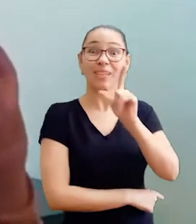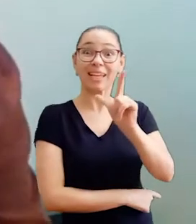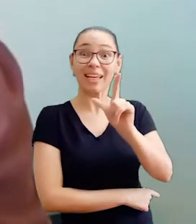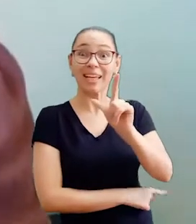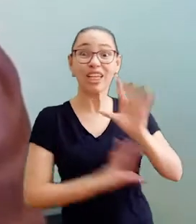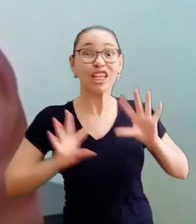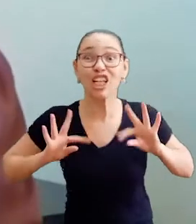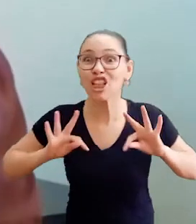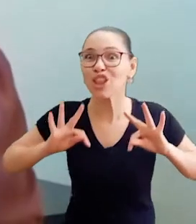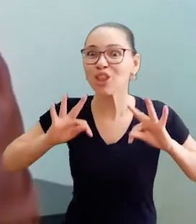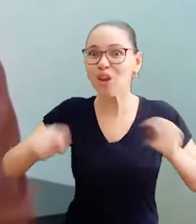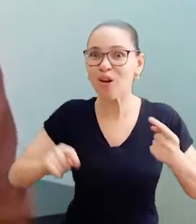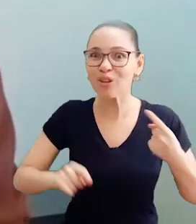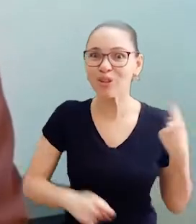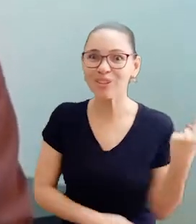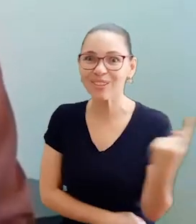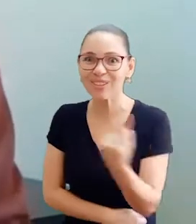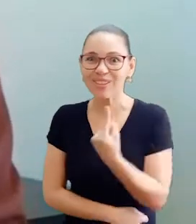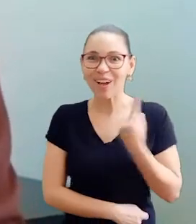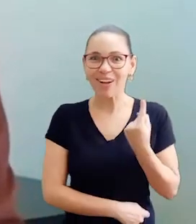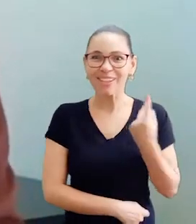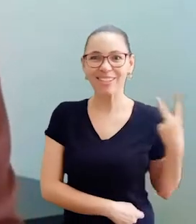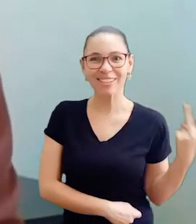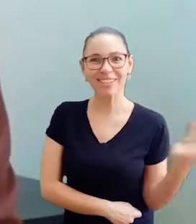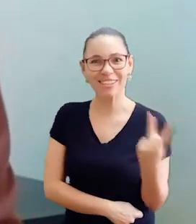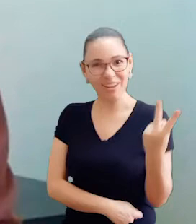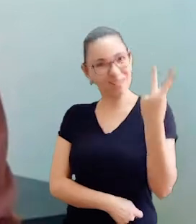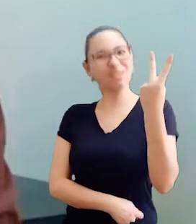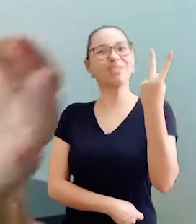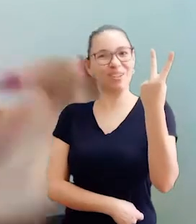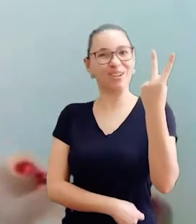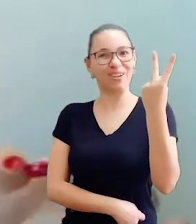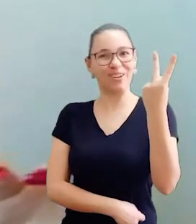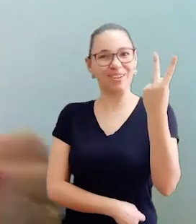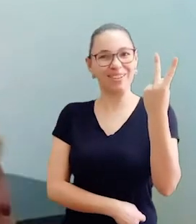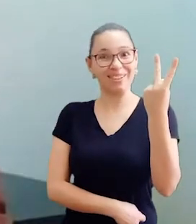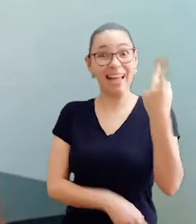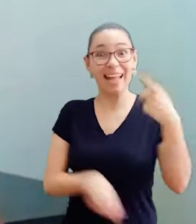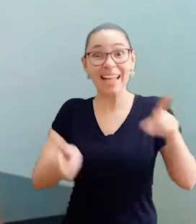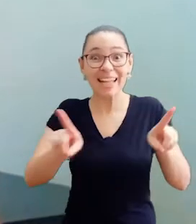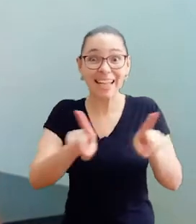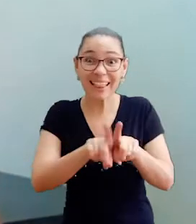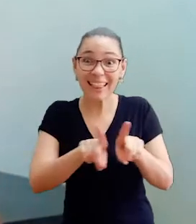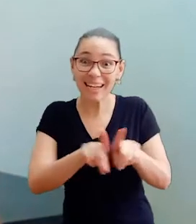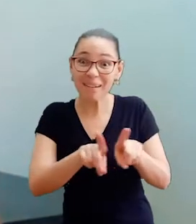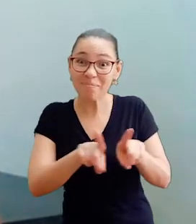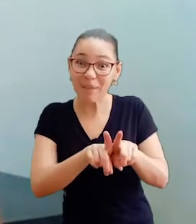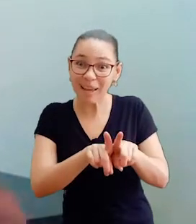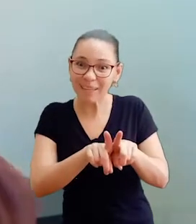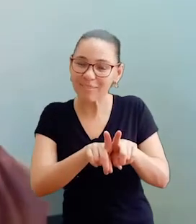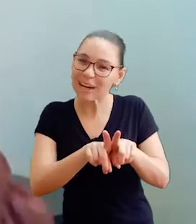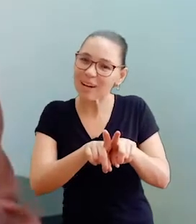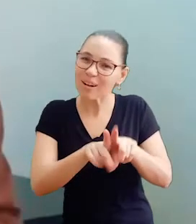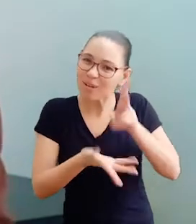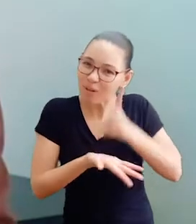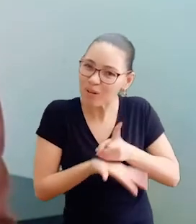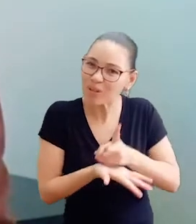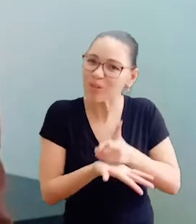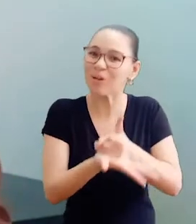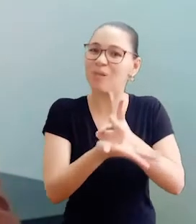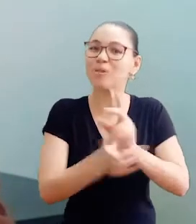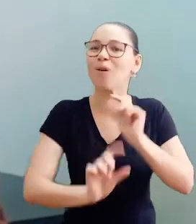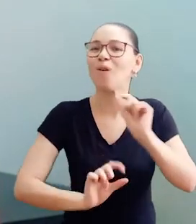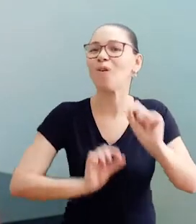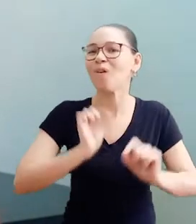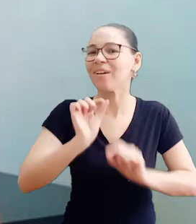duração de um ano, mas seus resultados são permanentes, assim como deve ser permanente nosso cuidado